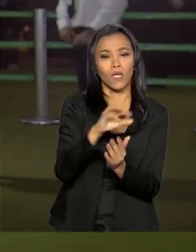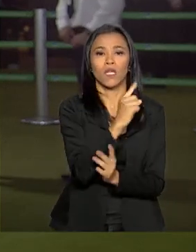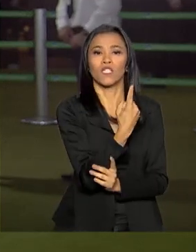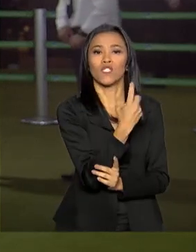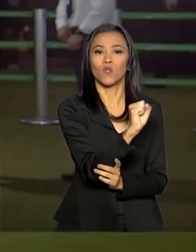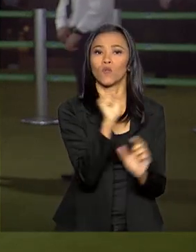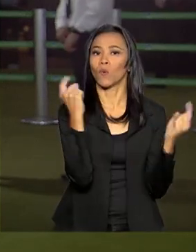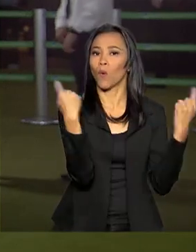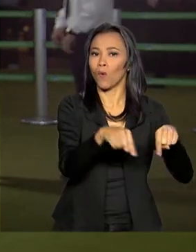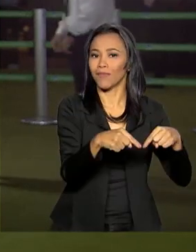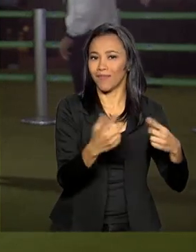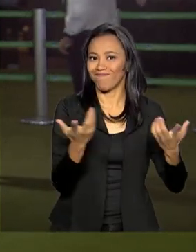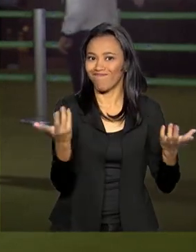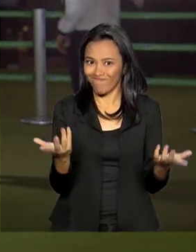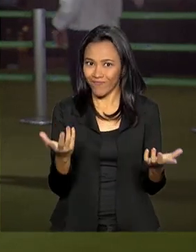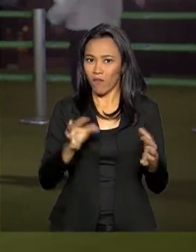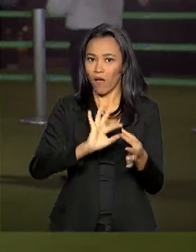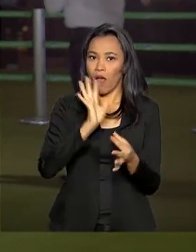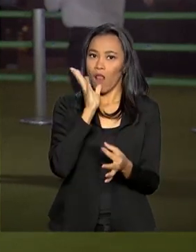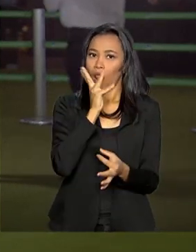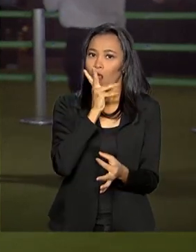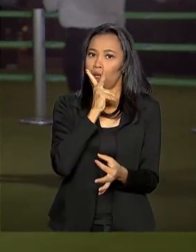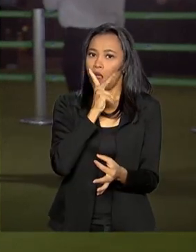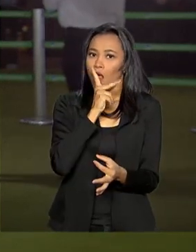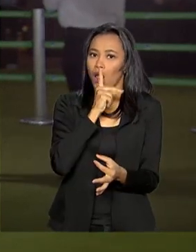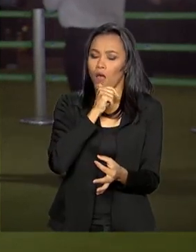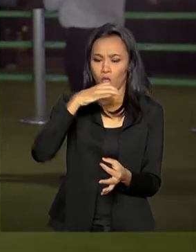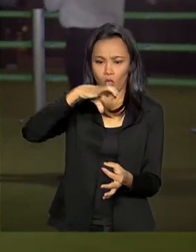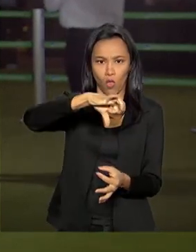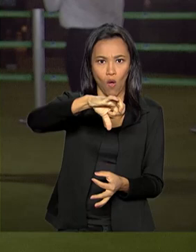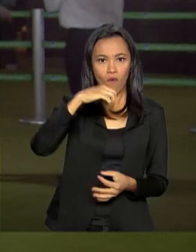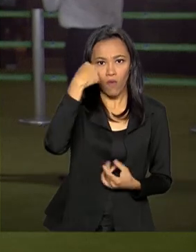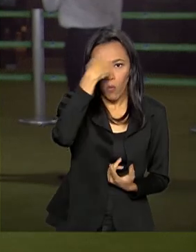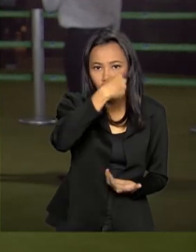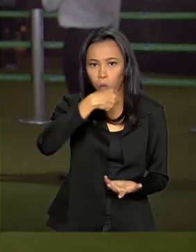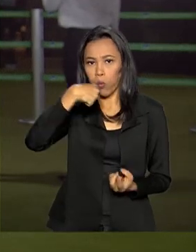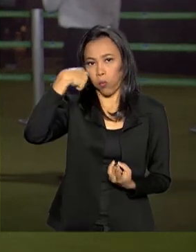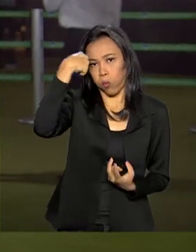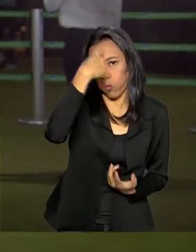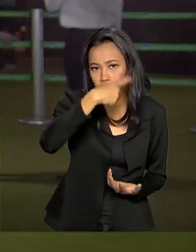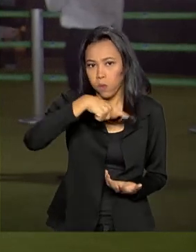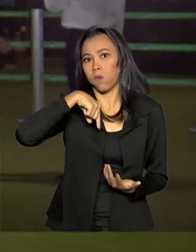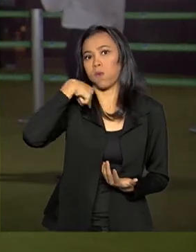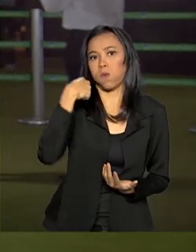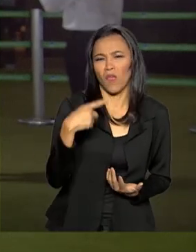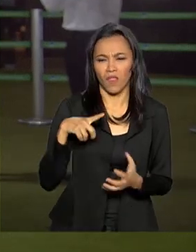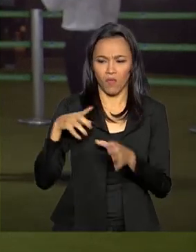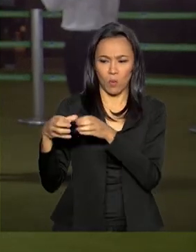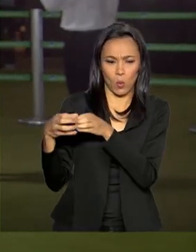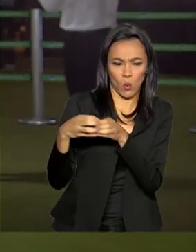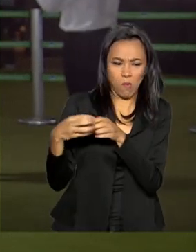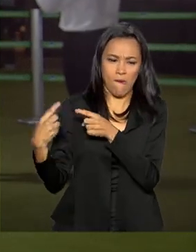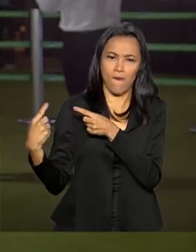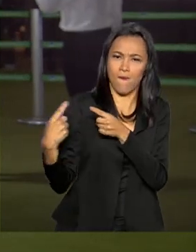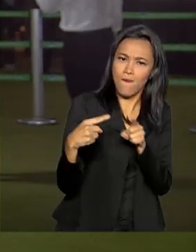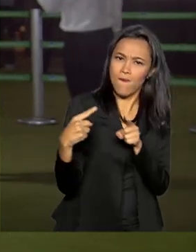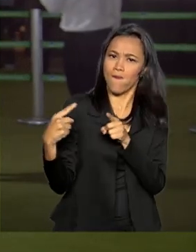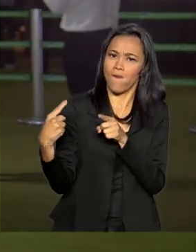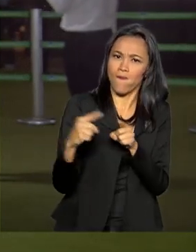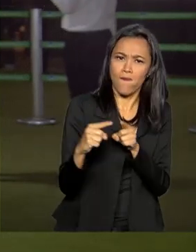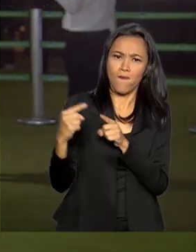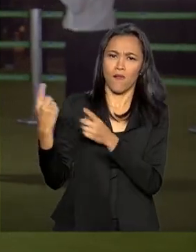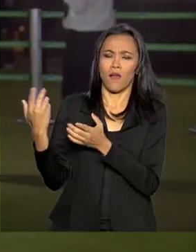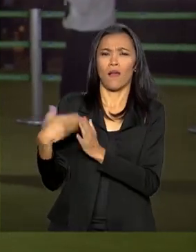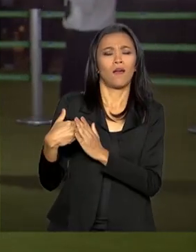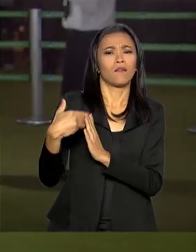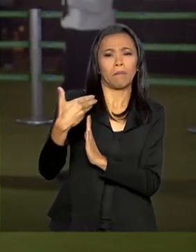contra. Foi uma sessão longa, durou quase nove horas. A oposição apresentou resistência, ofereceu uma série de requerimentos ali